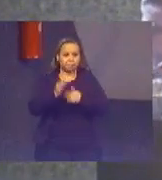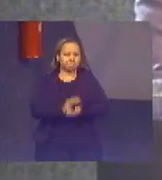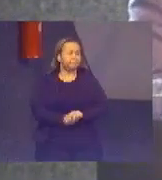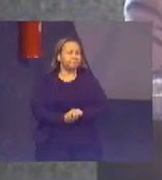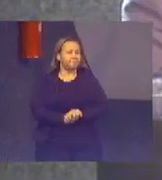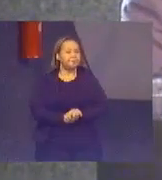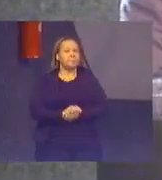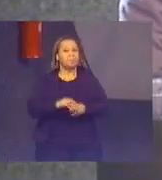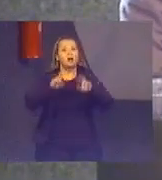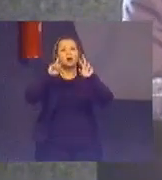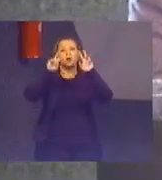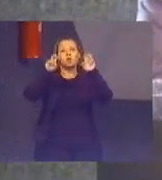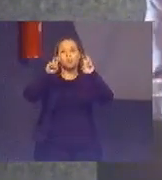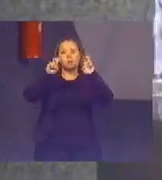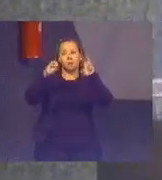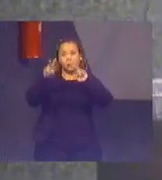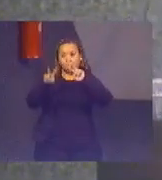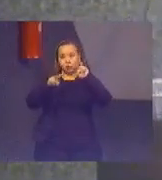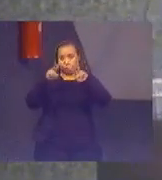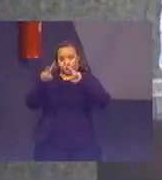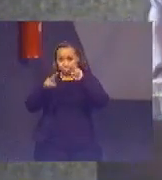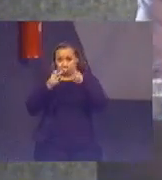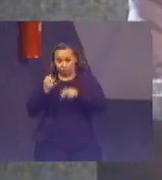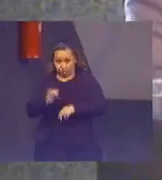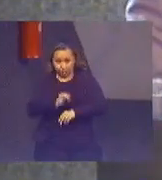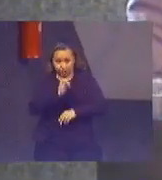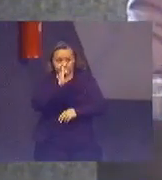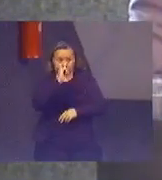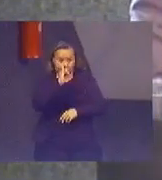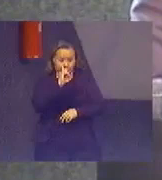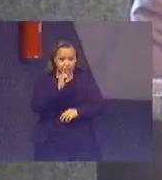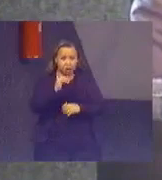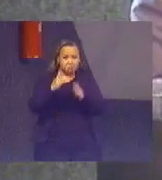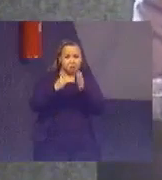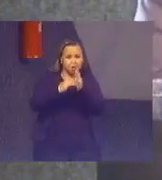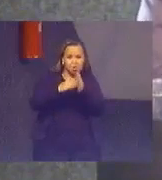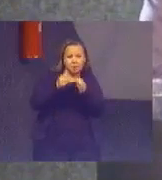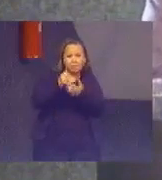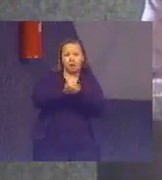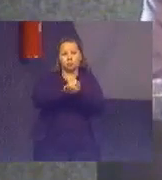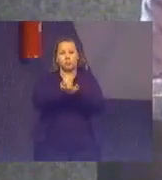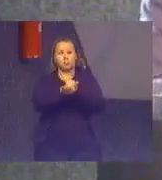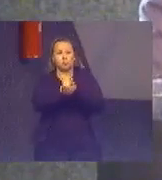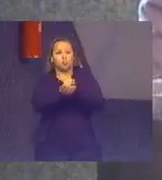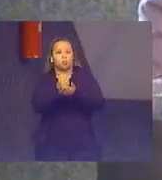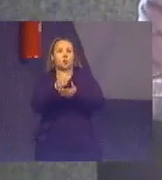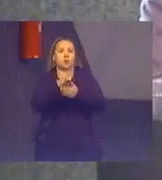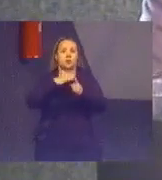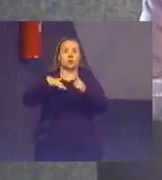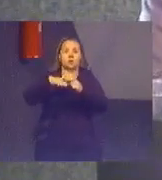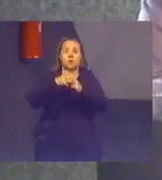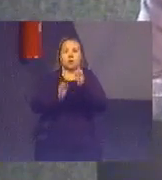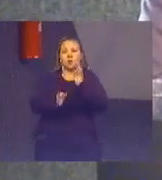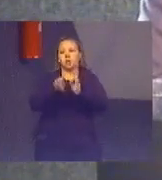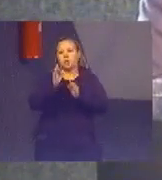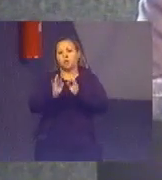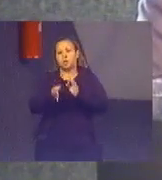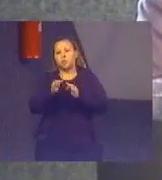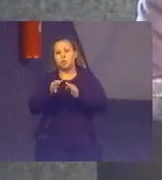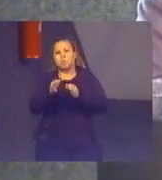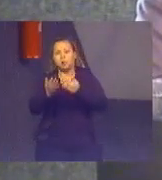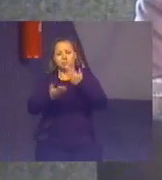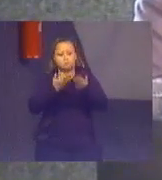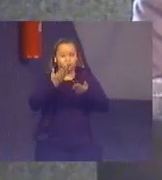Como o aspecto visual é muito importante, até mesmo para o controle social, o tribunal desenvolveu essa